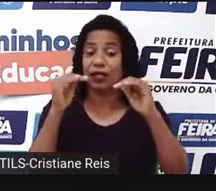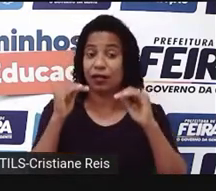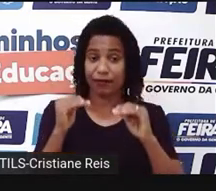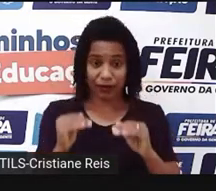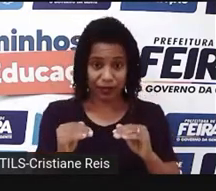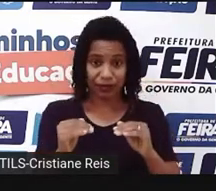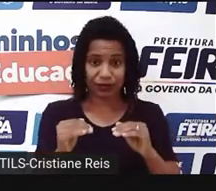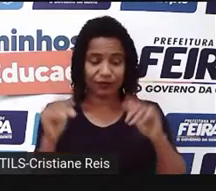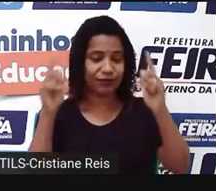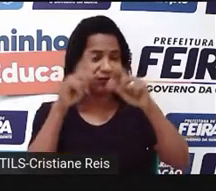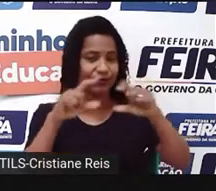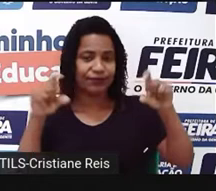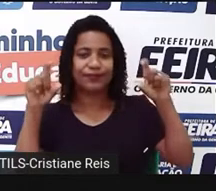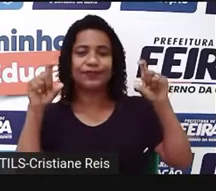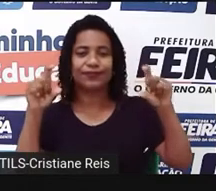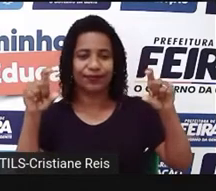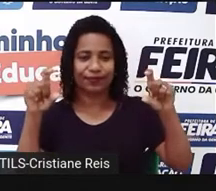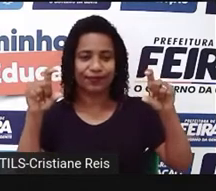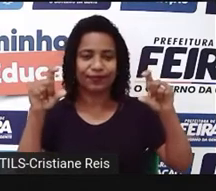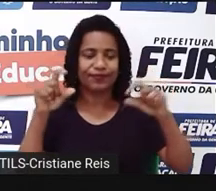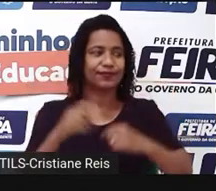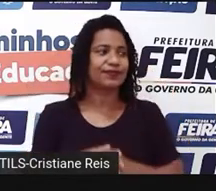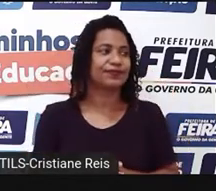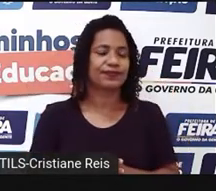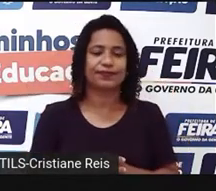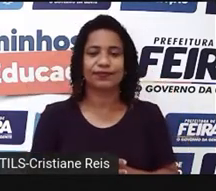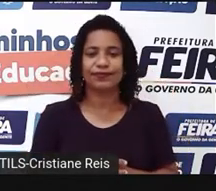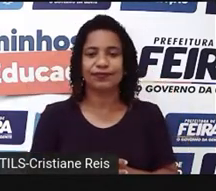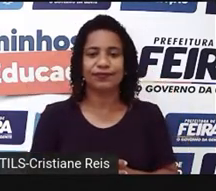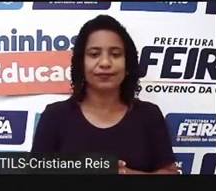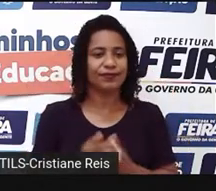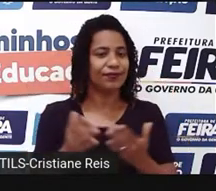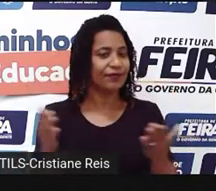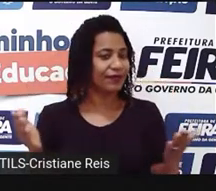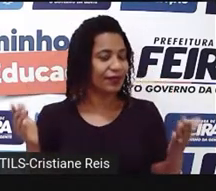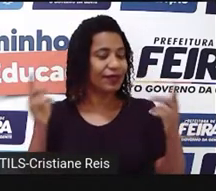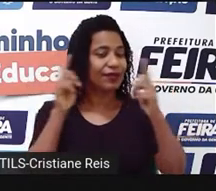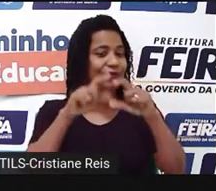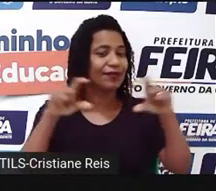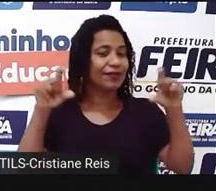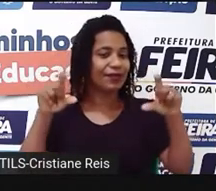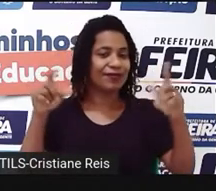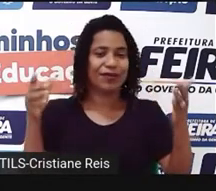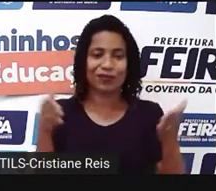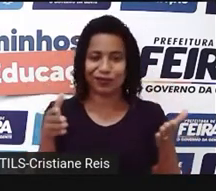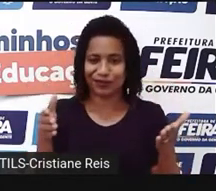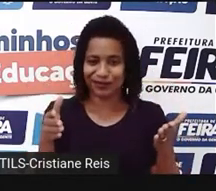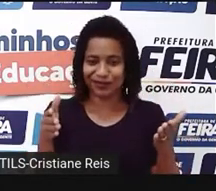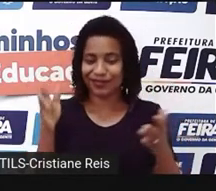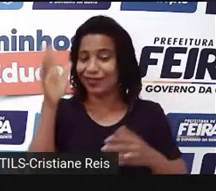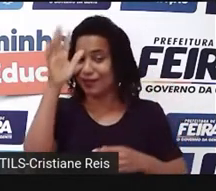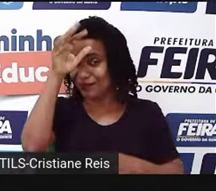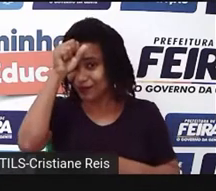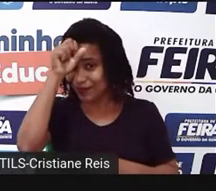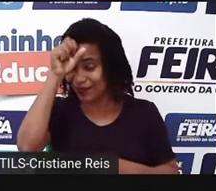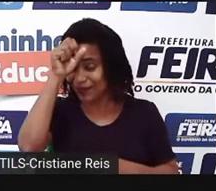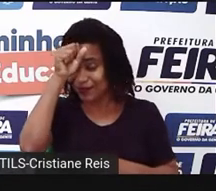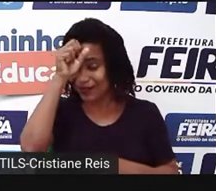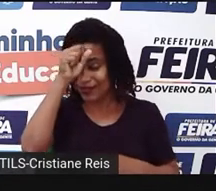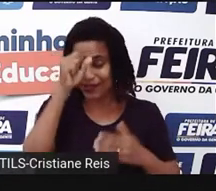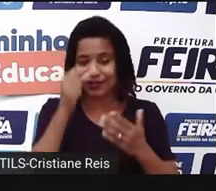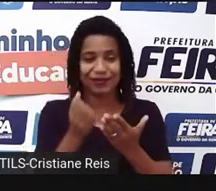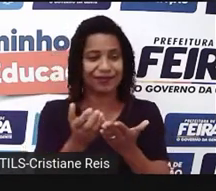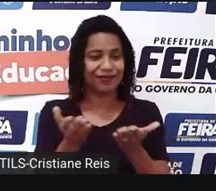cabeçalho, tema, o que é que nós vamos aprender hoje? Vamos aprender sobre qualifiers